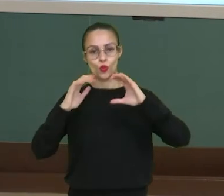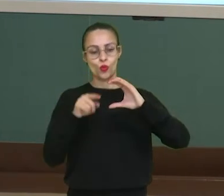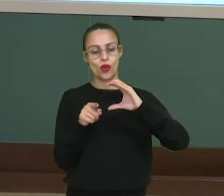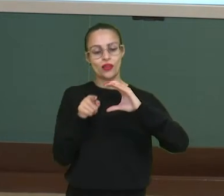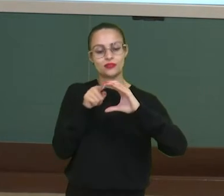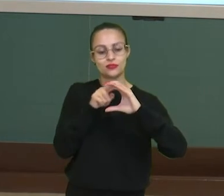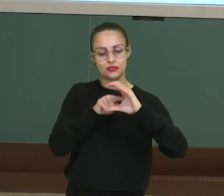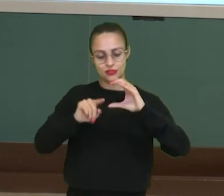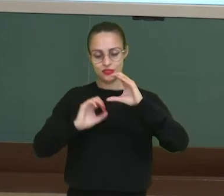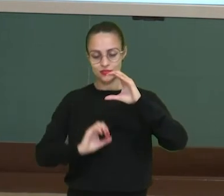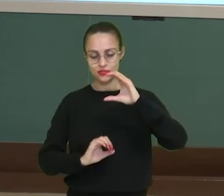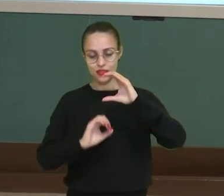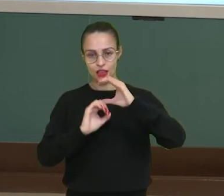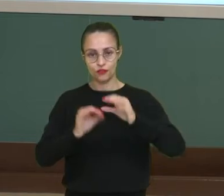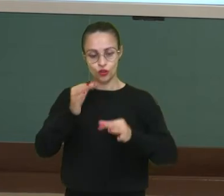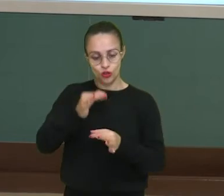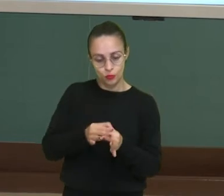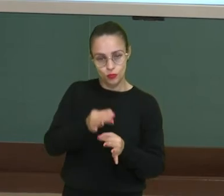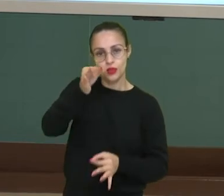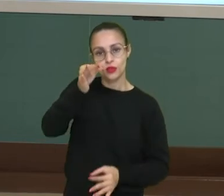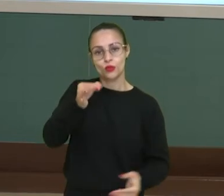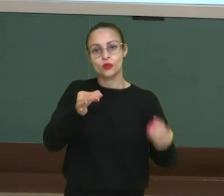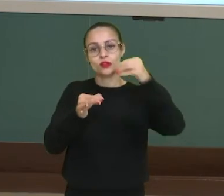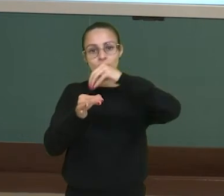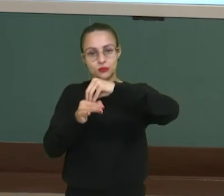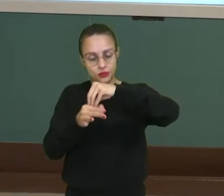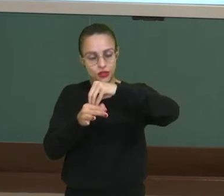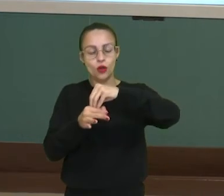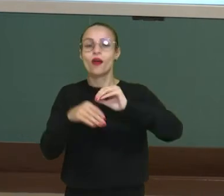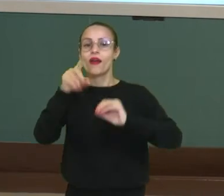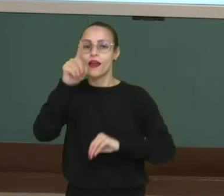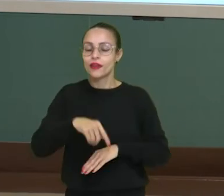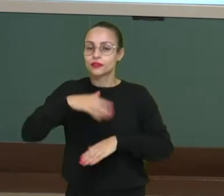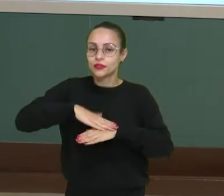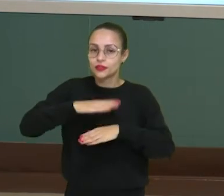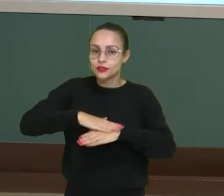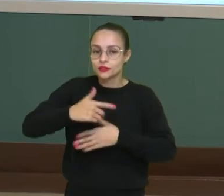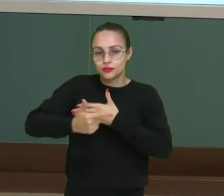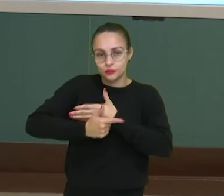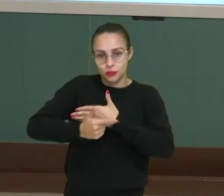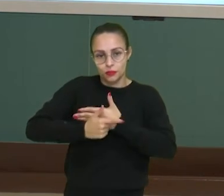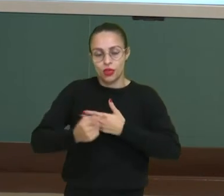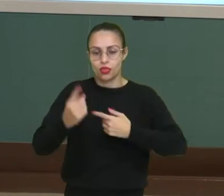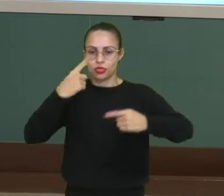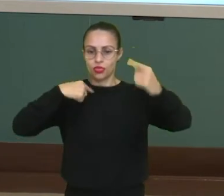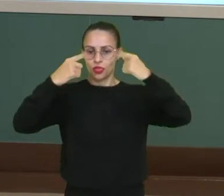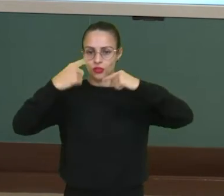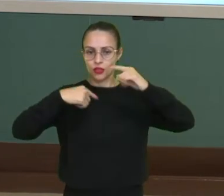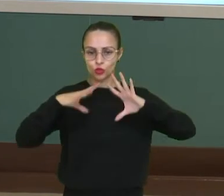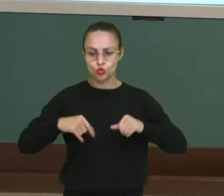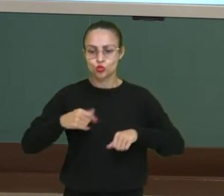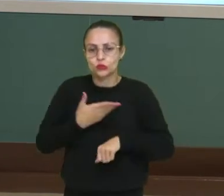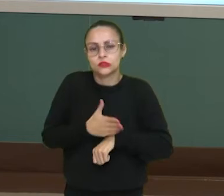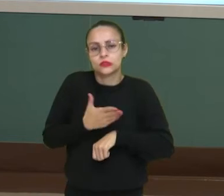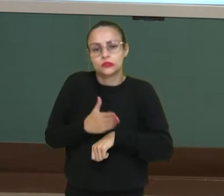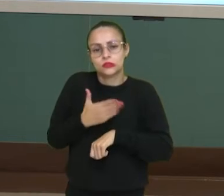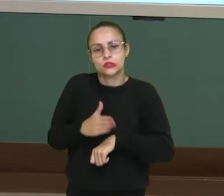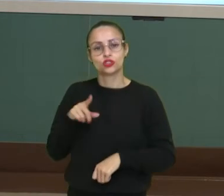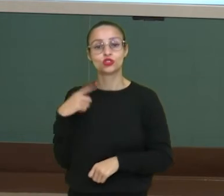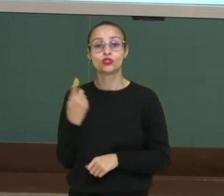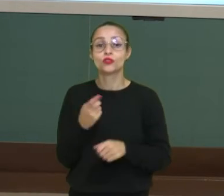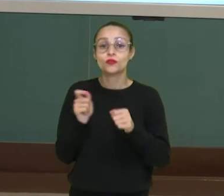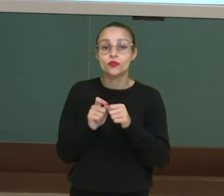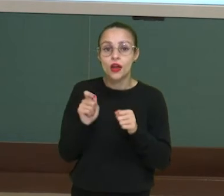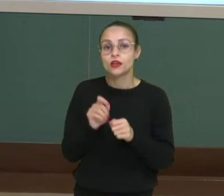medula espinal. Tem esse trabalho de coordenar todas as atividades que nós desempenhamos ao longo do dia.